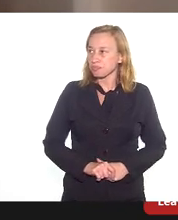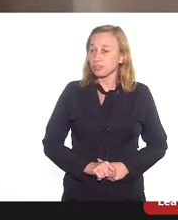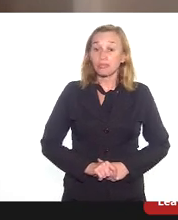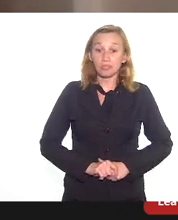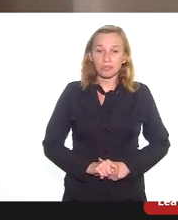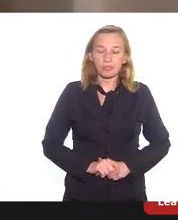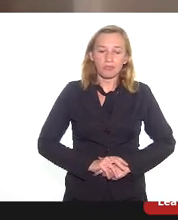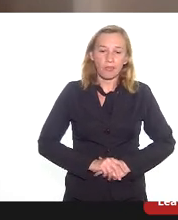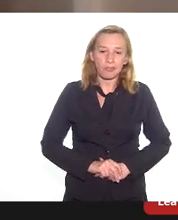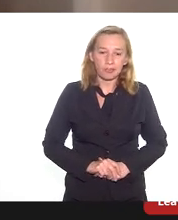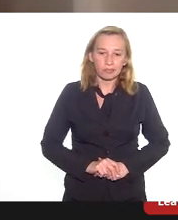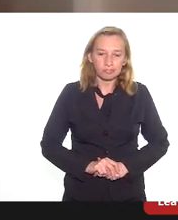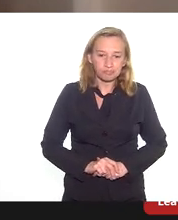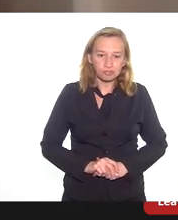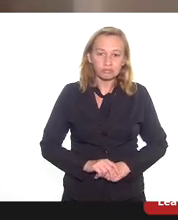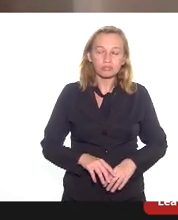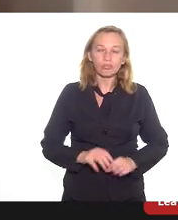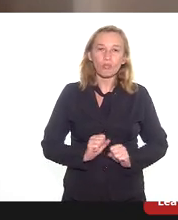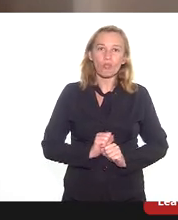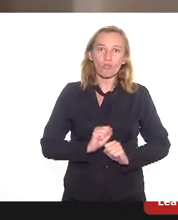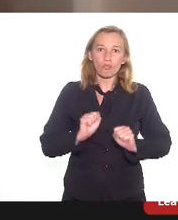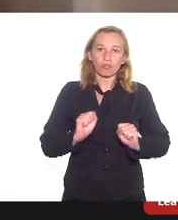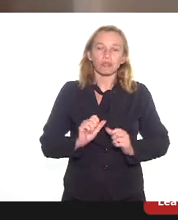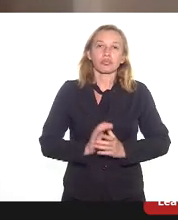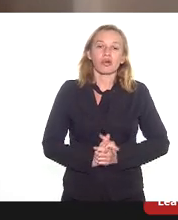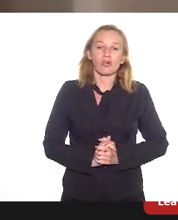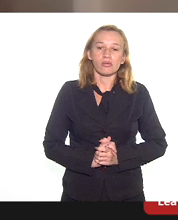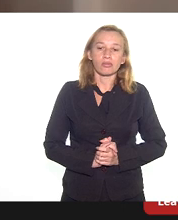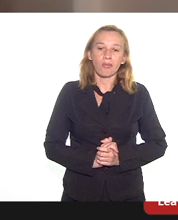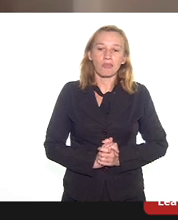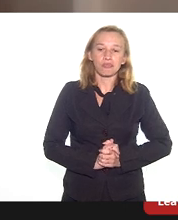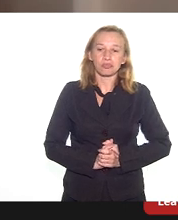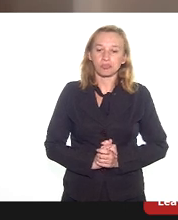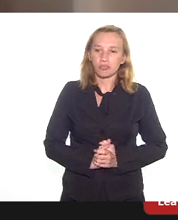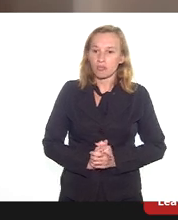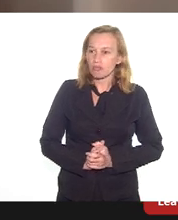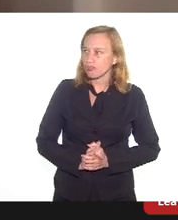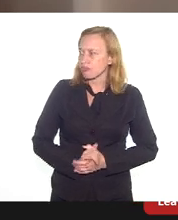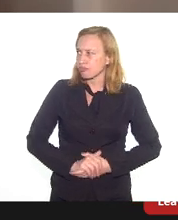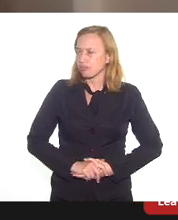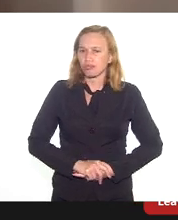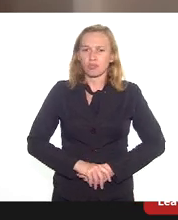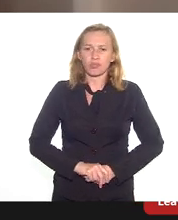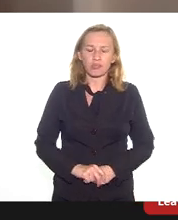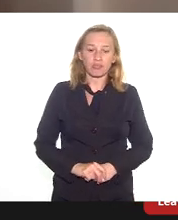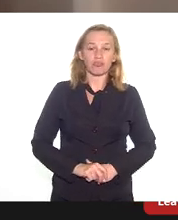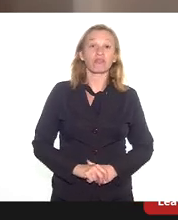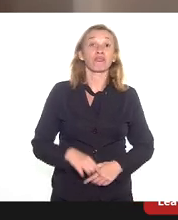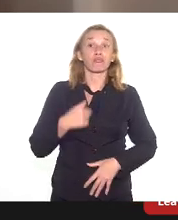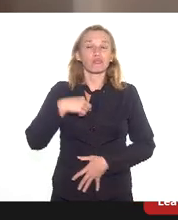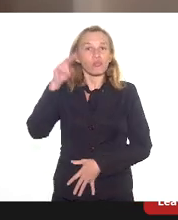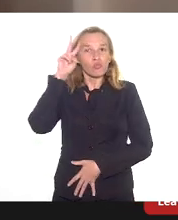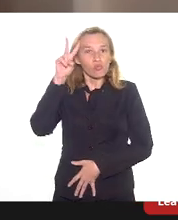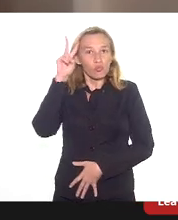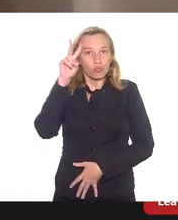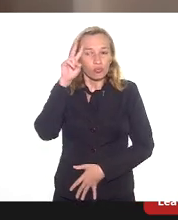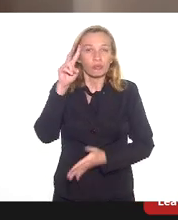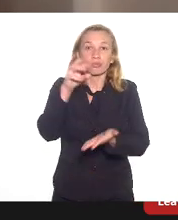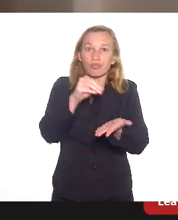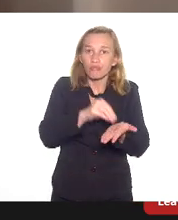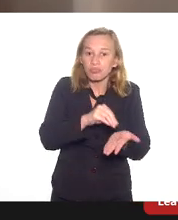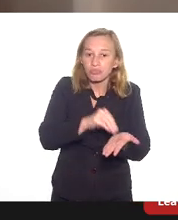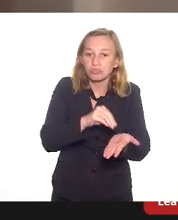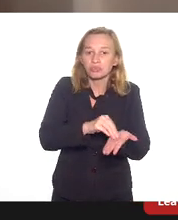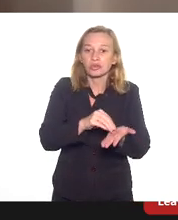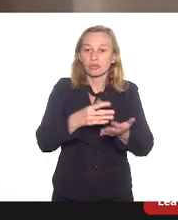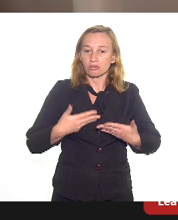completo hospitalar, acho que pode ser mais interessante. A última questão que estou lembrando e o que ficar faltando aí estou